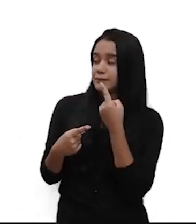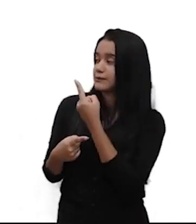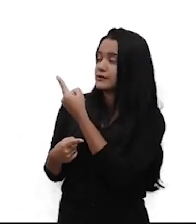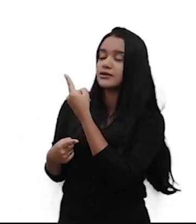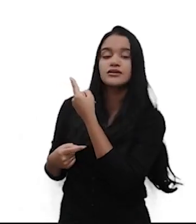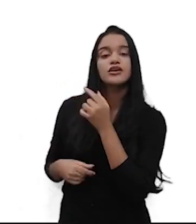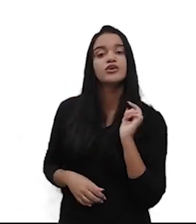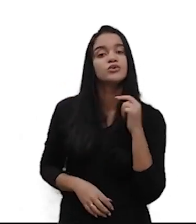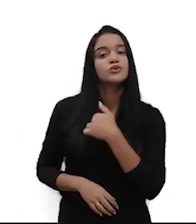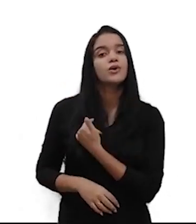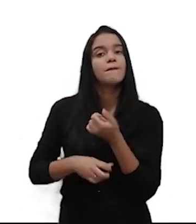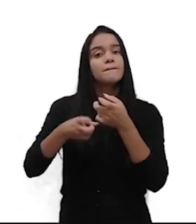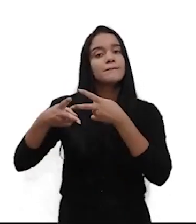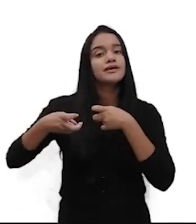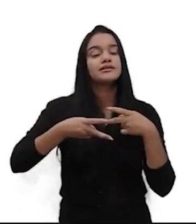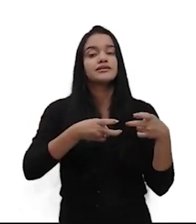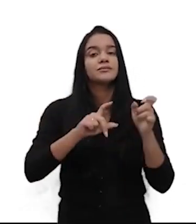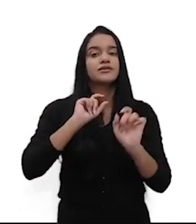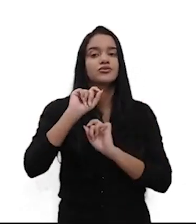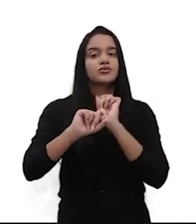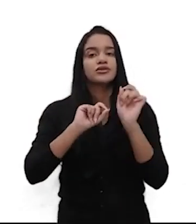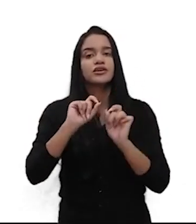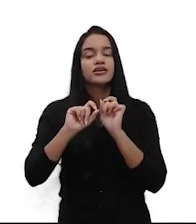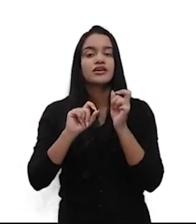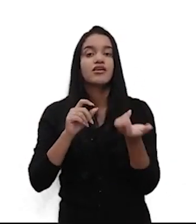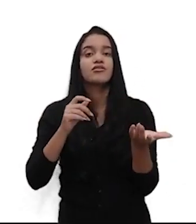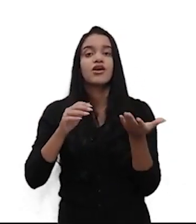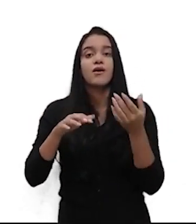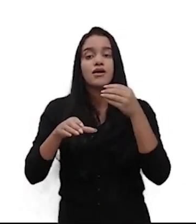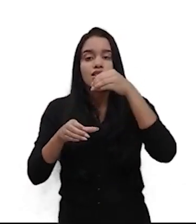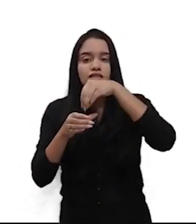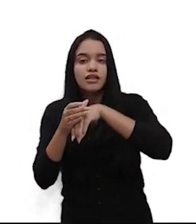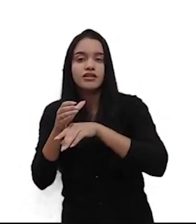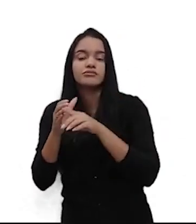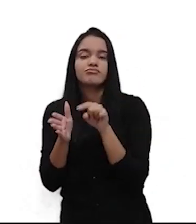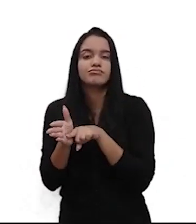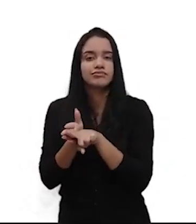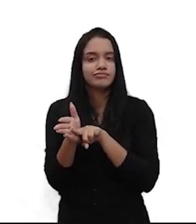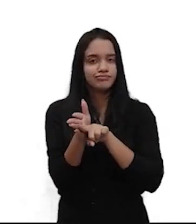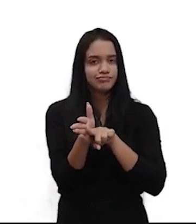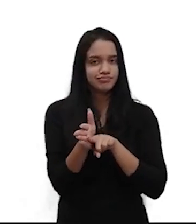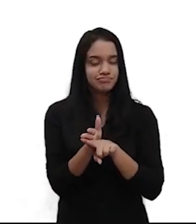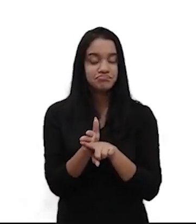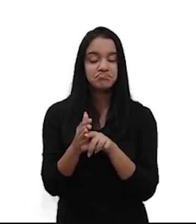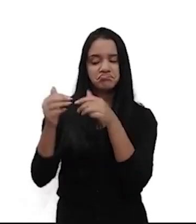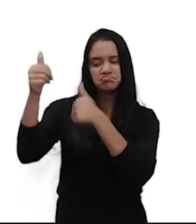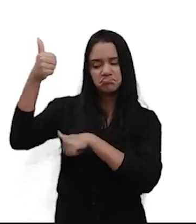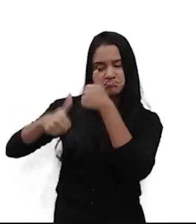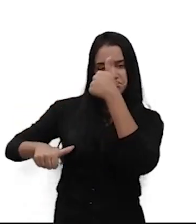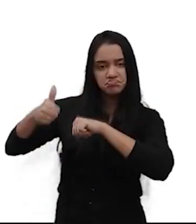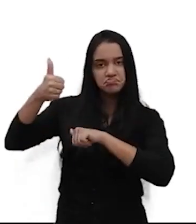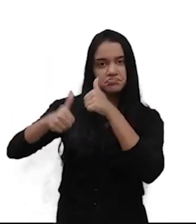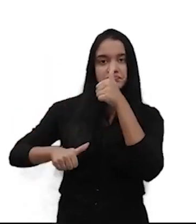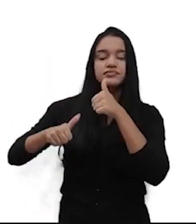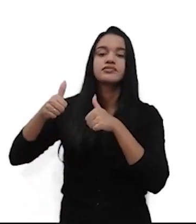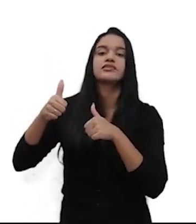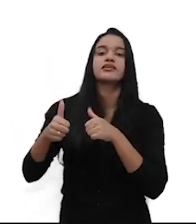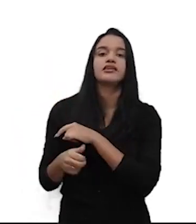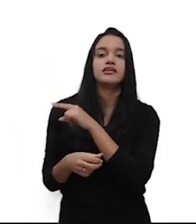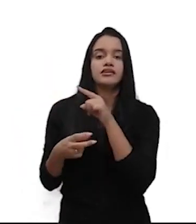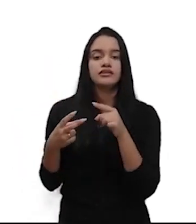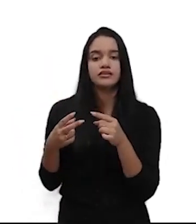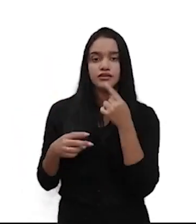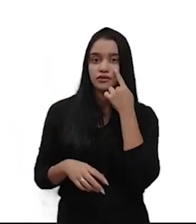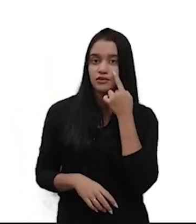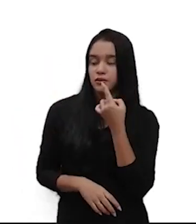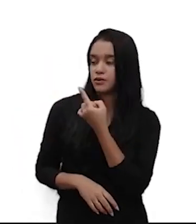nós identificamos como fatores internos, de análise interna. E a faixa inferior, você